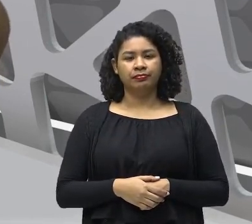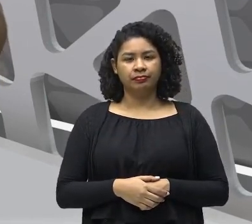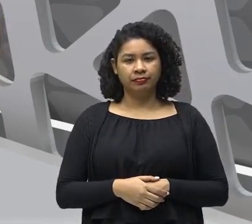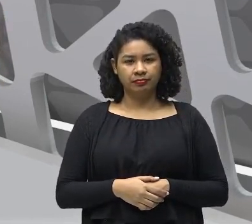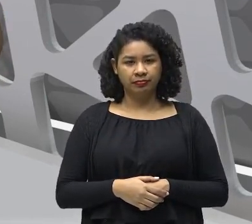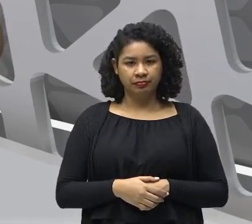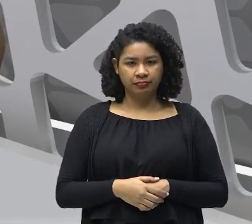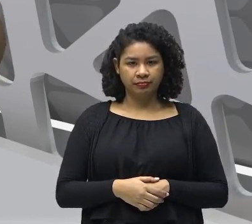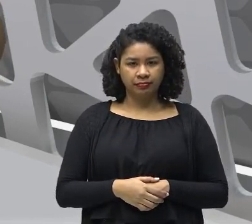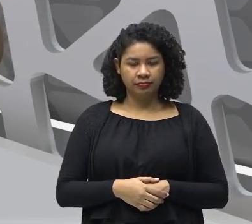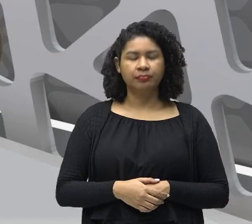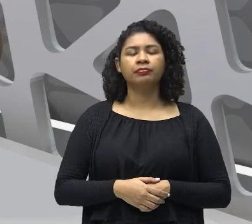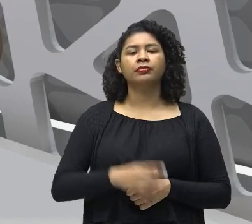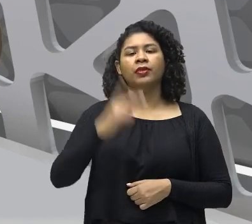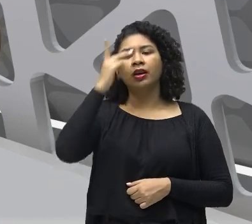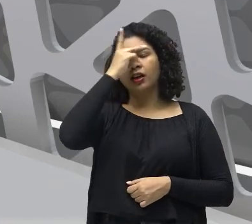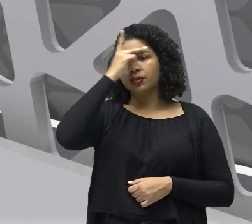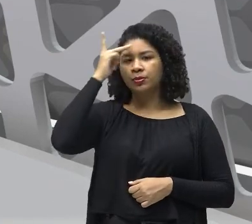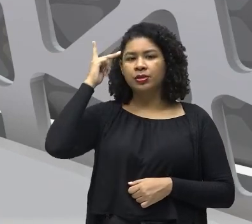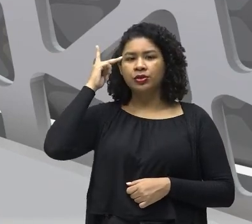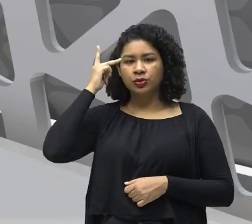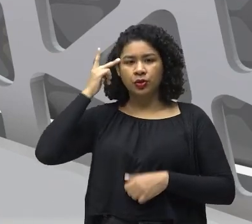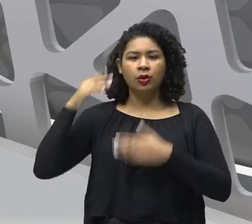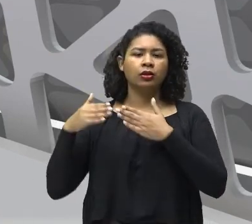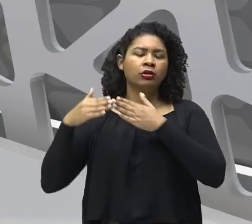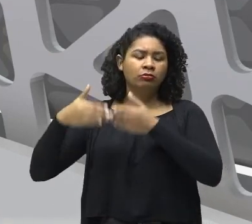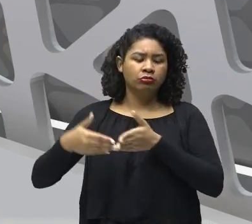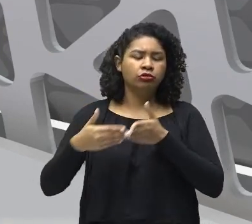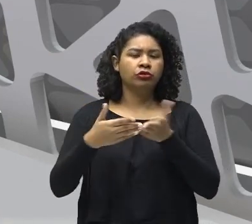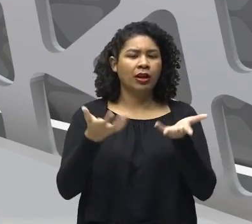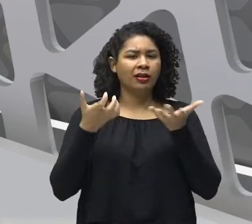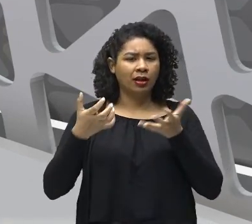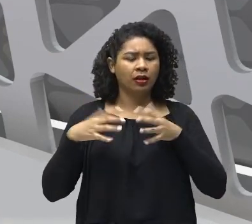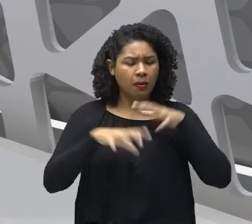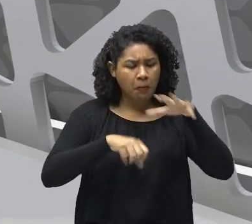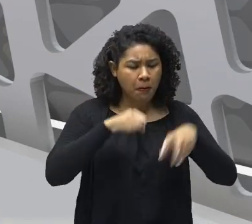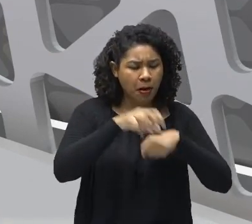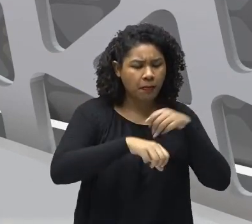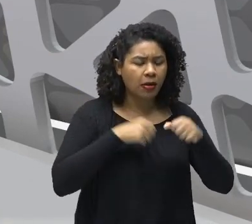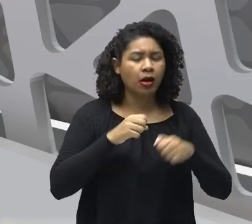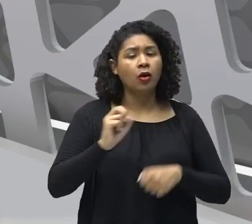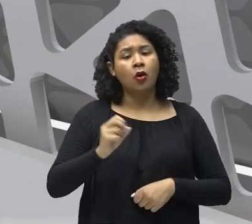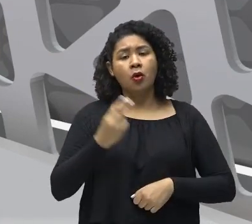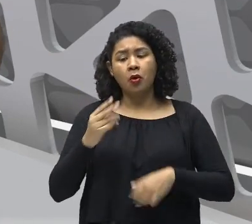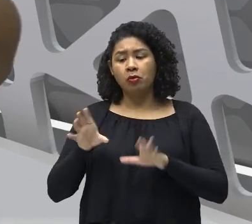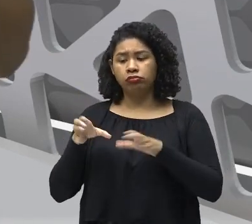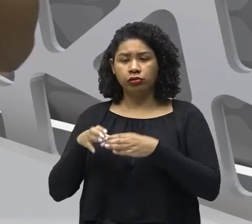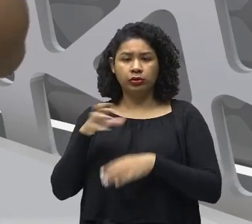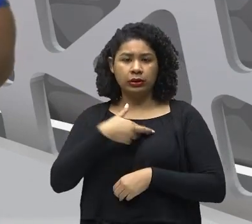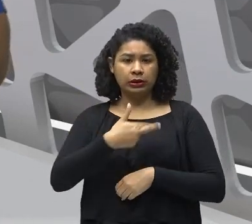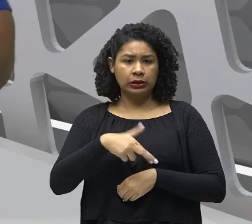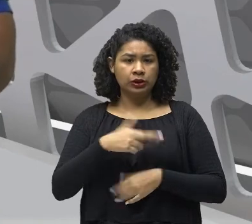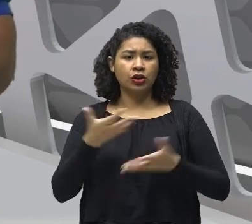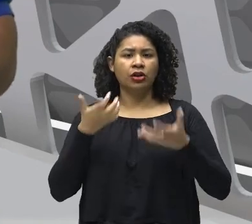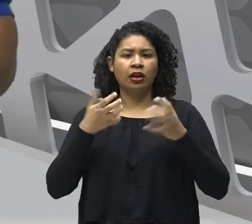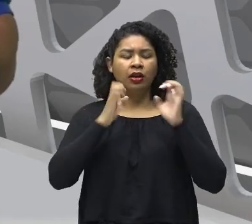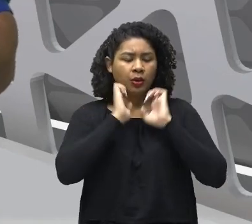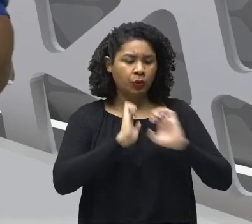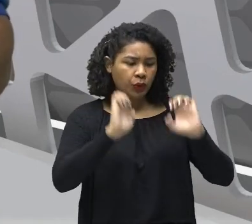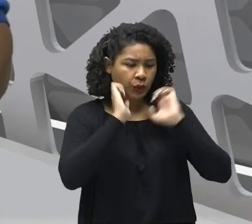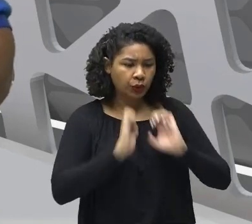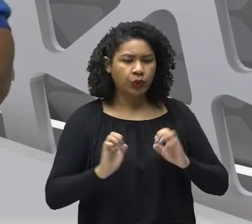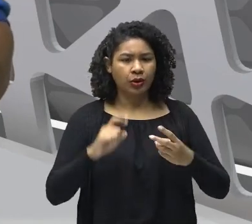tomar posse Da terra Para explorar Quanto os colonos Que vieram A mando da igreja Para espalhar O evangelho Os dois